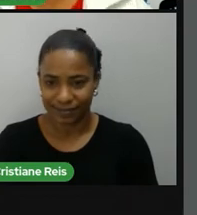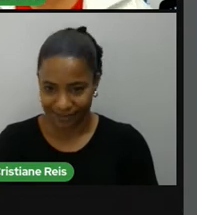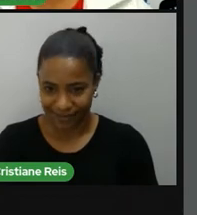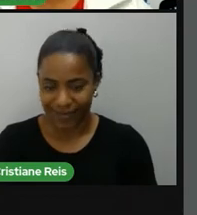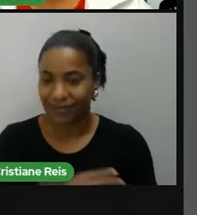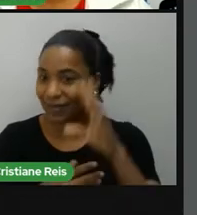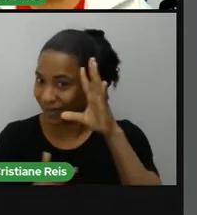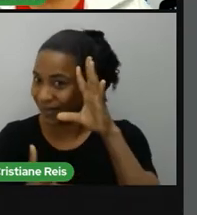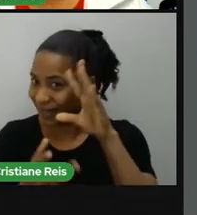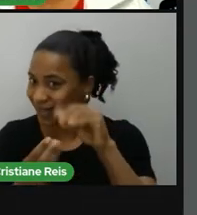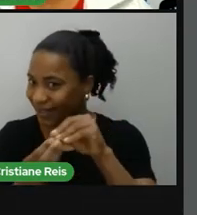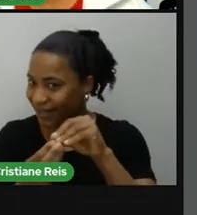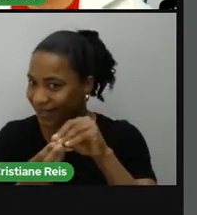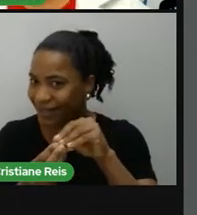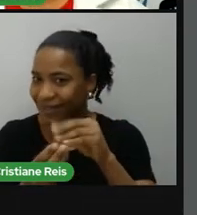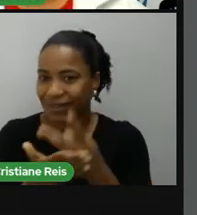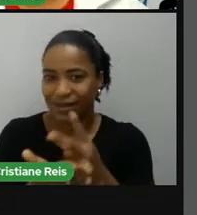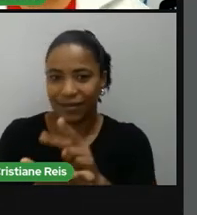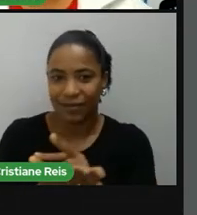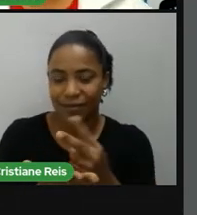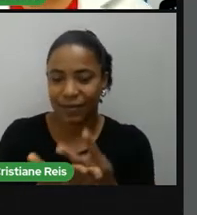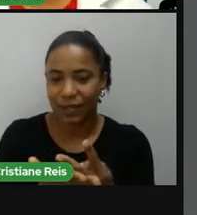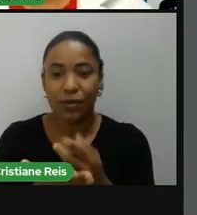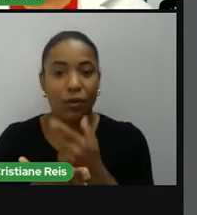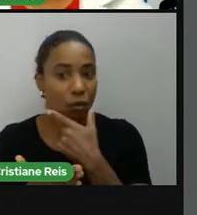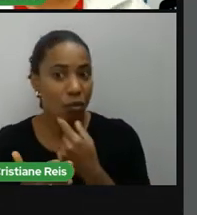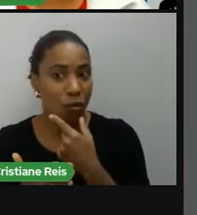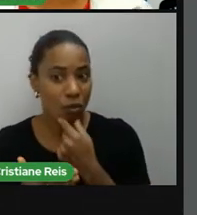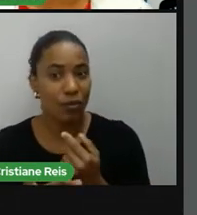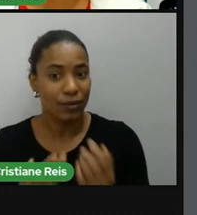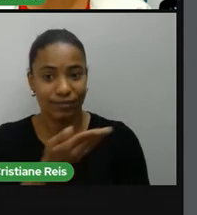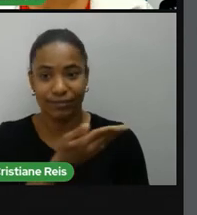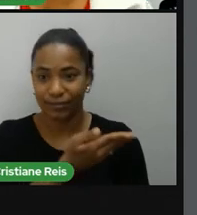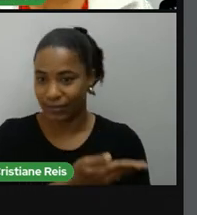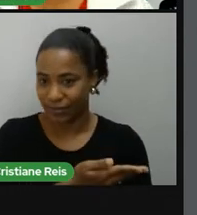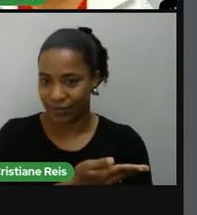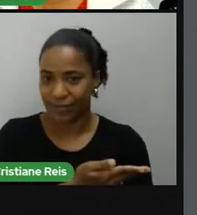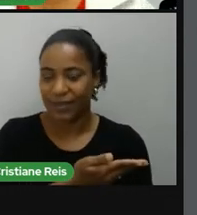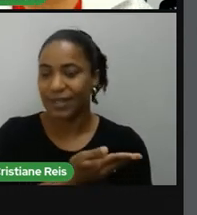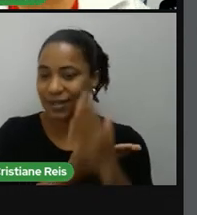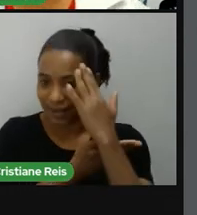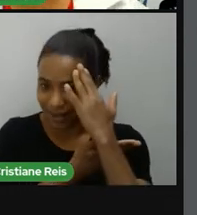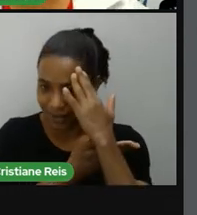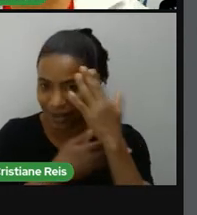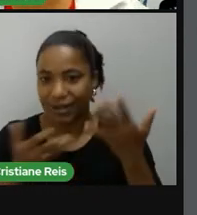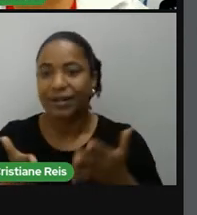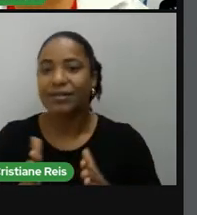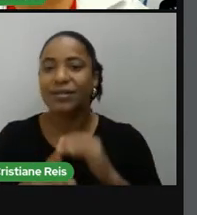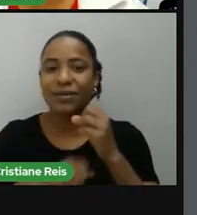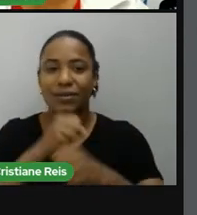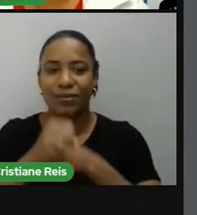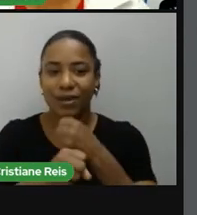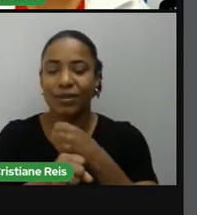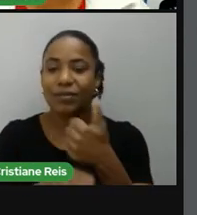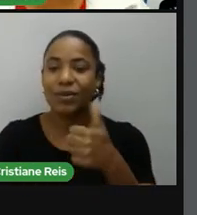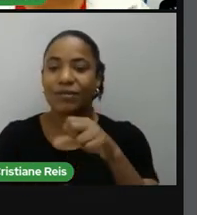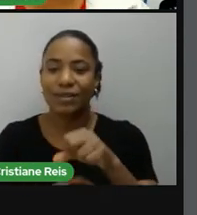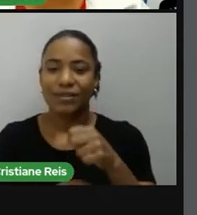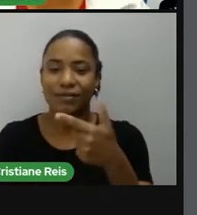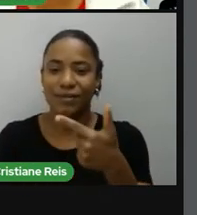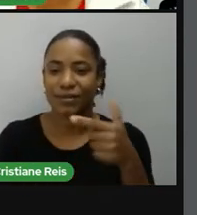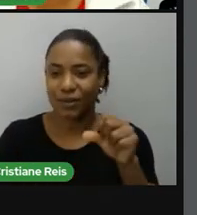entender? Martin Luther King Jr., como já sabemos, nasceu em 1929 e morreu em